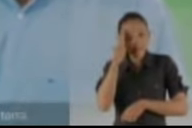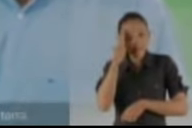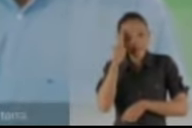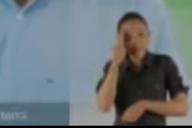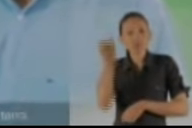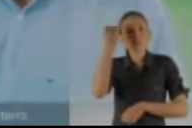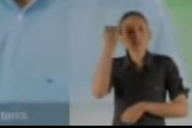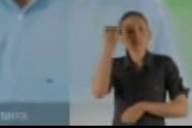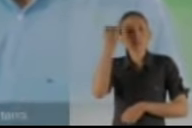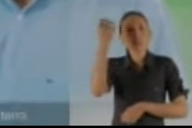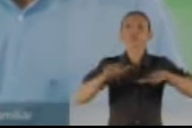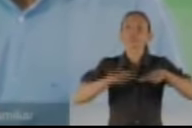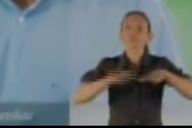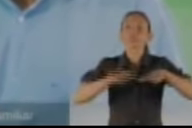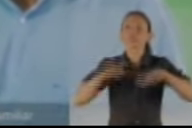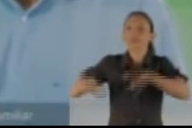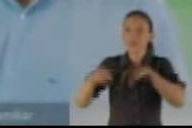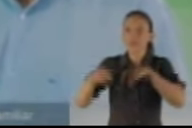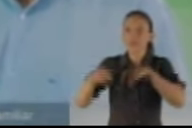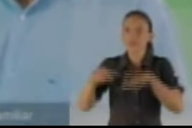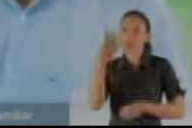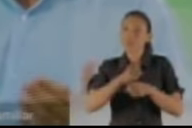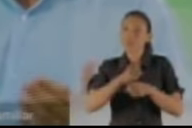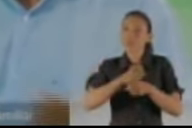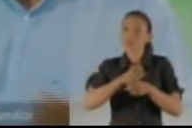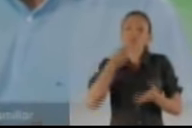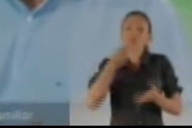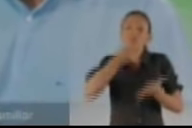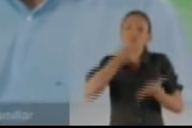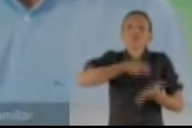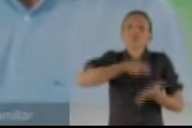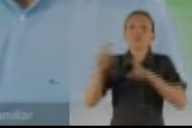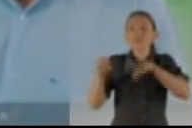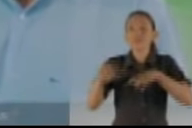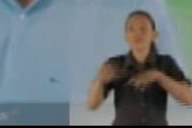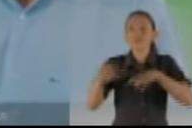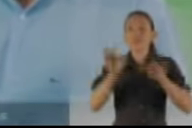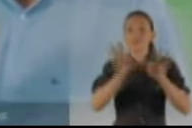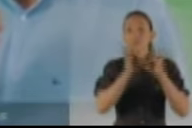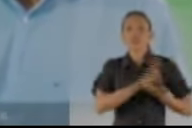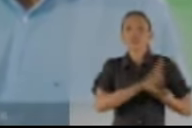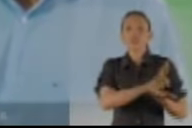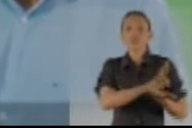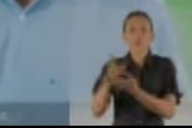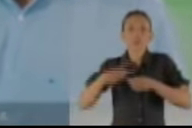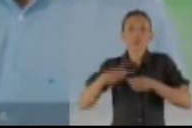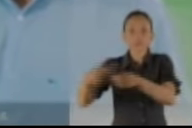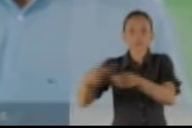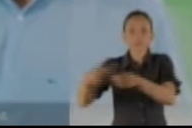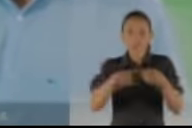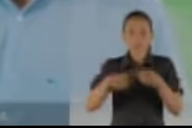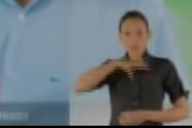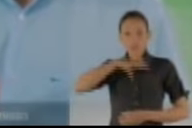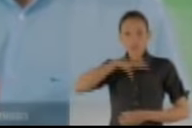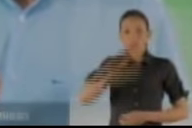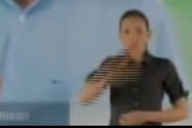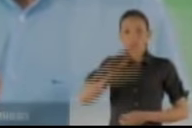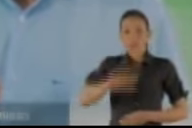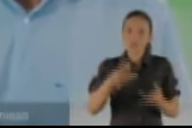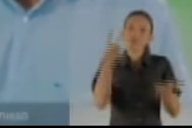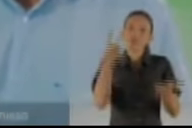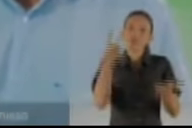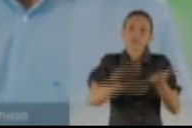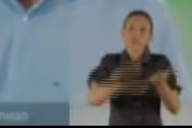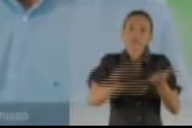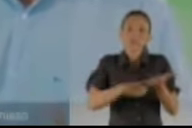quem trabalha na terra. Nos últimos quatro anos, lutei pela agricultura familiar e por mais recursos para os municípios. Com coragem e